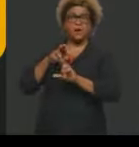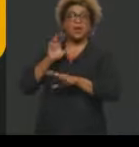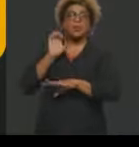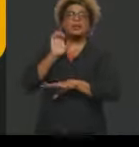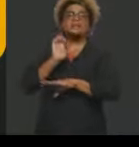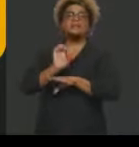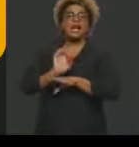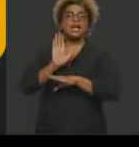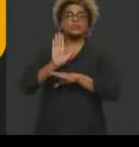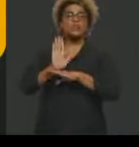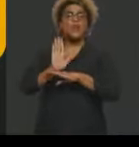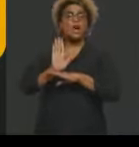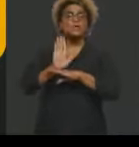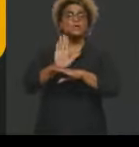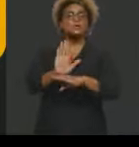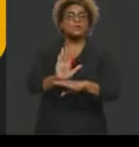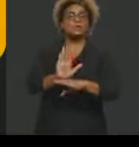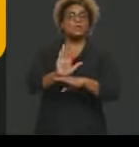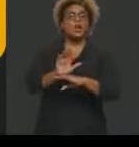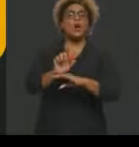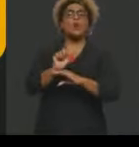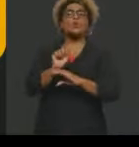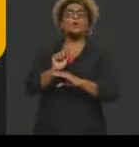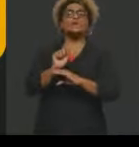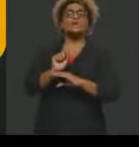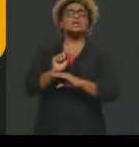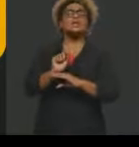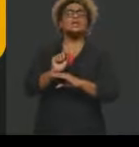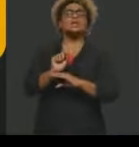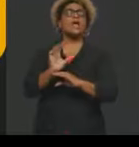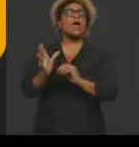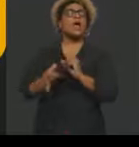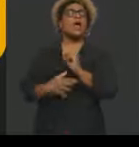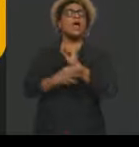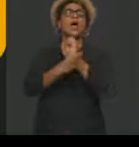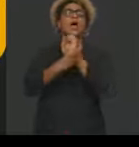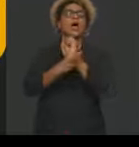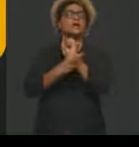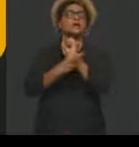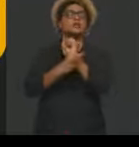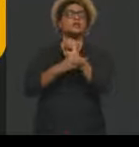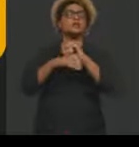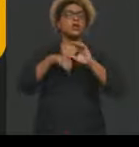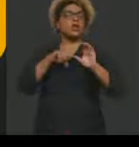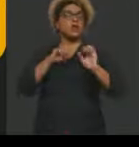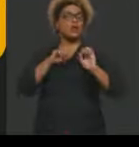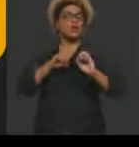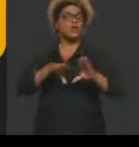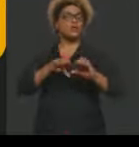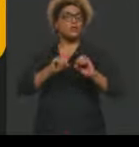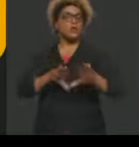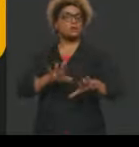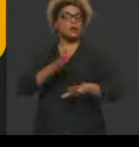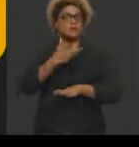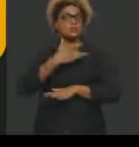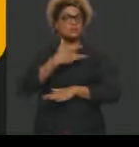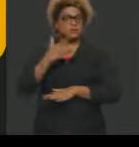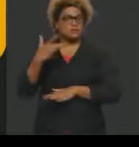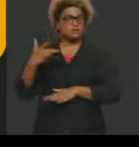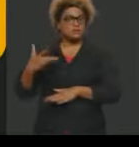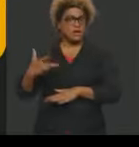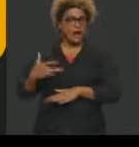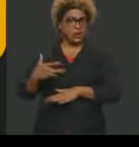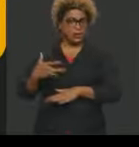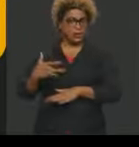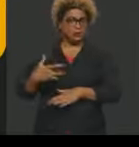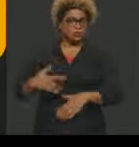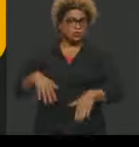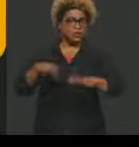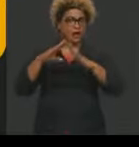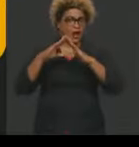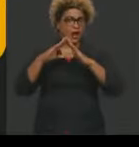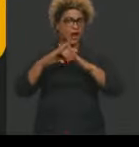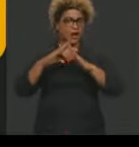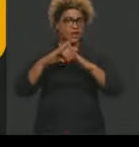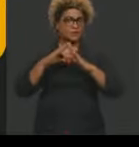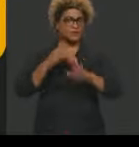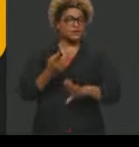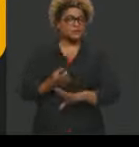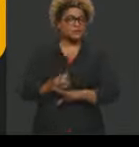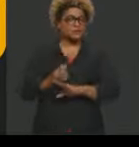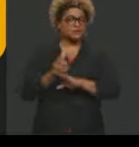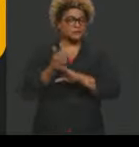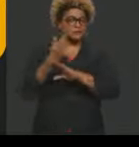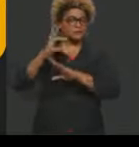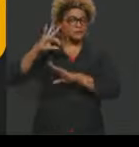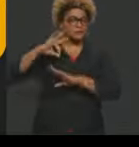padrões mínimos de educação, saúde, habitação, renda e seguridade social.